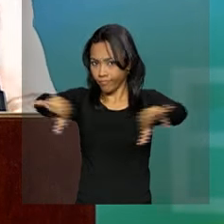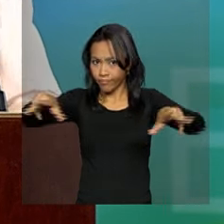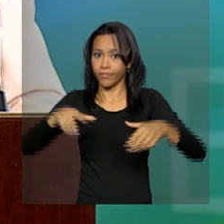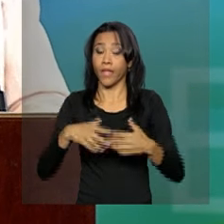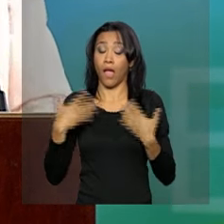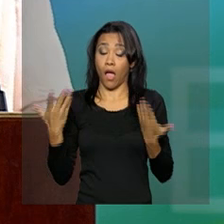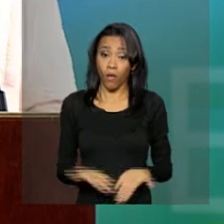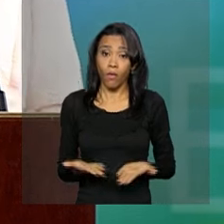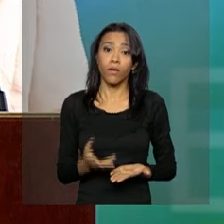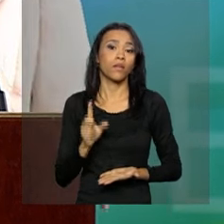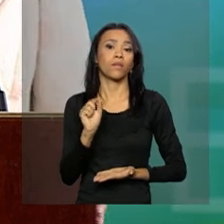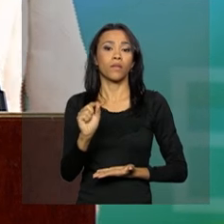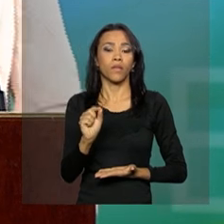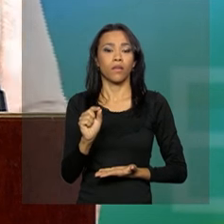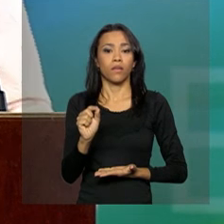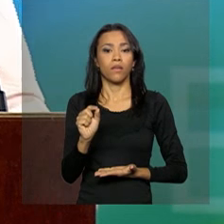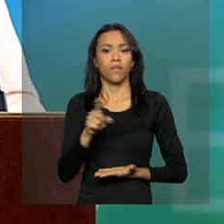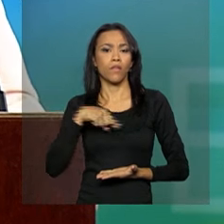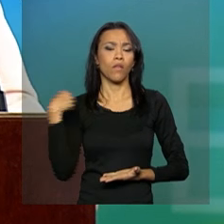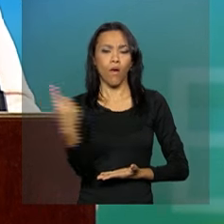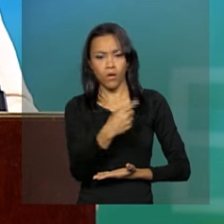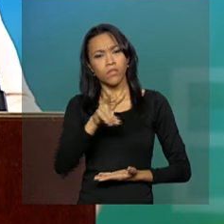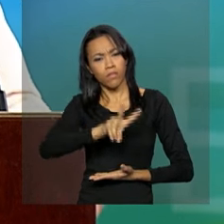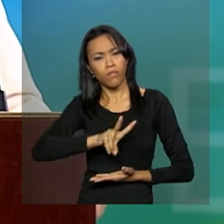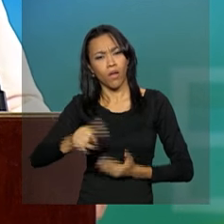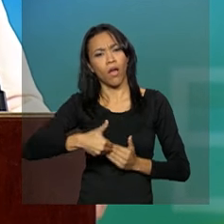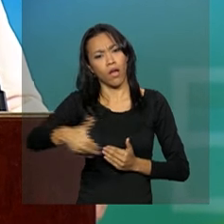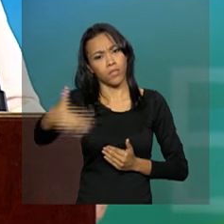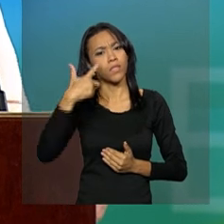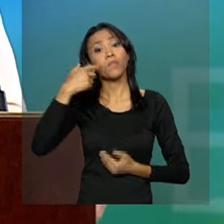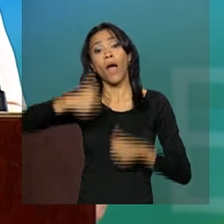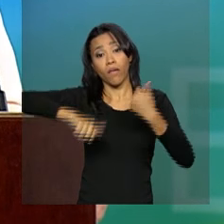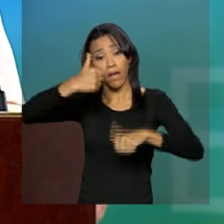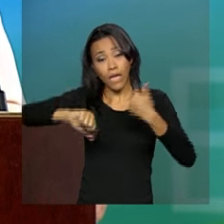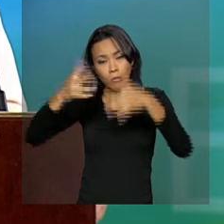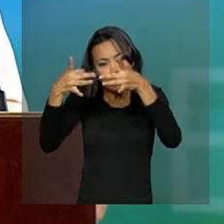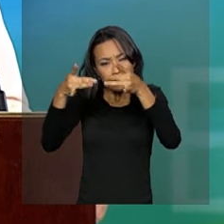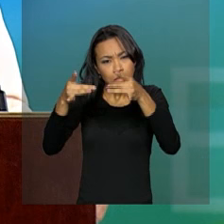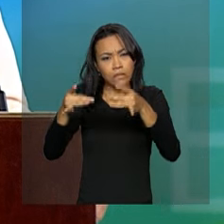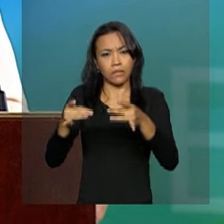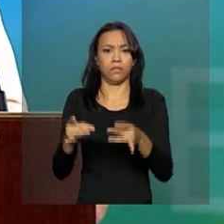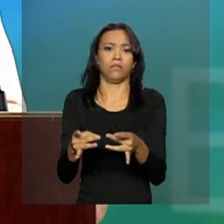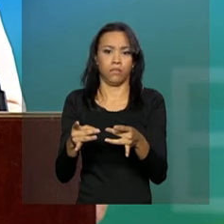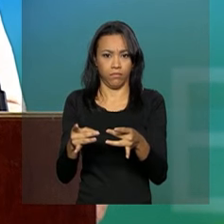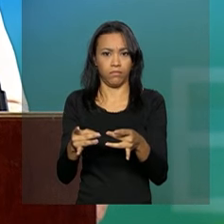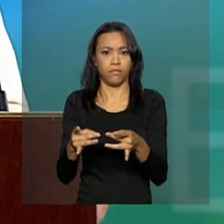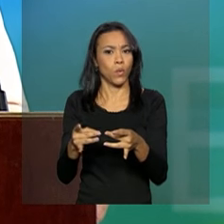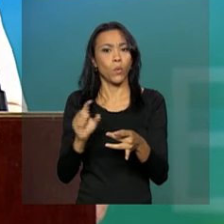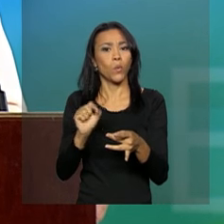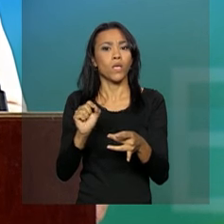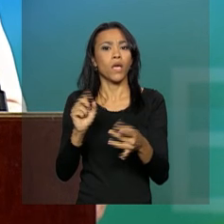Agora estaremos avaliando com precisão as condições deste